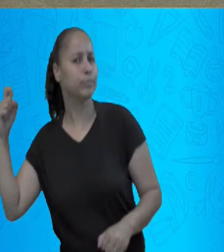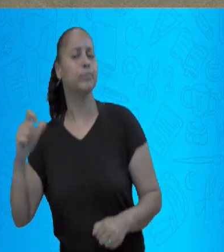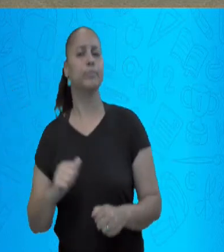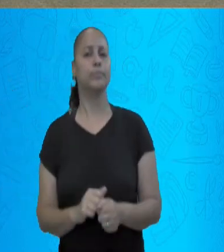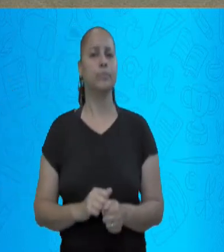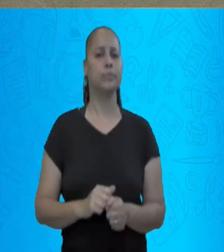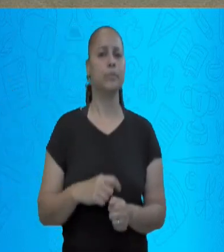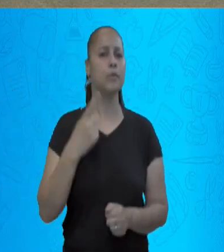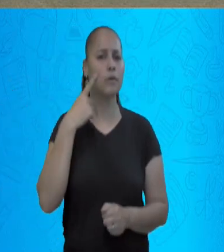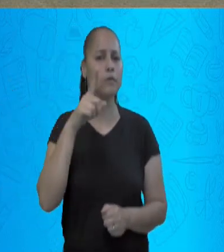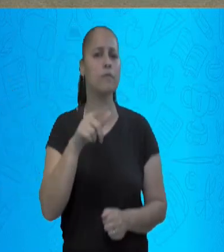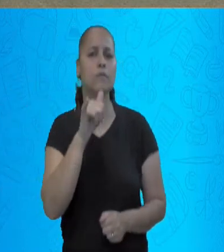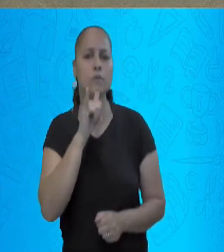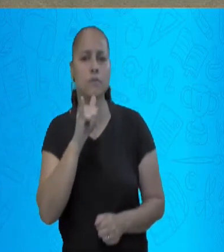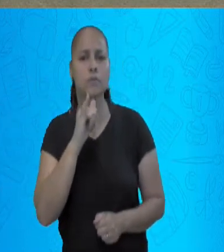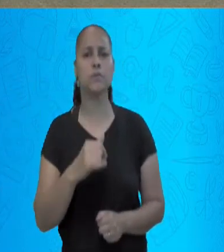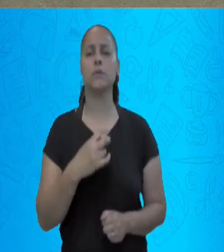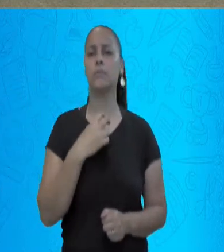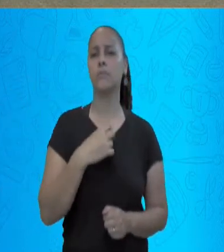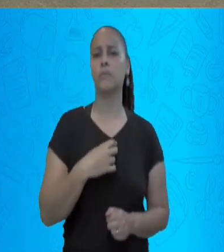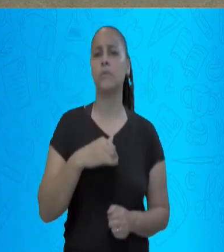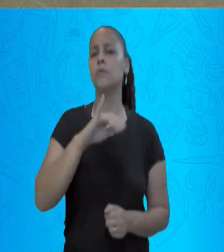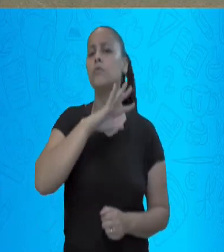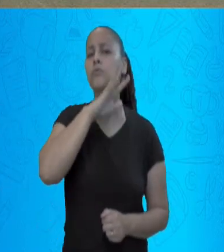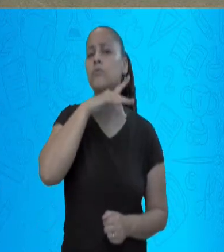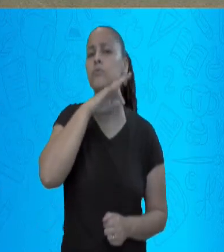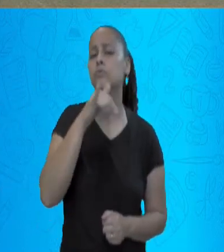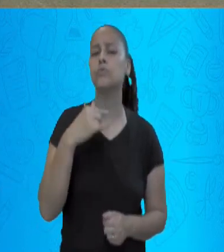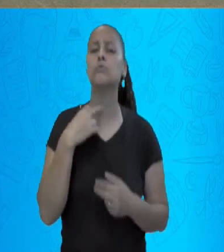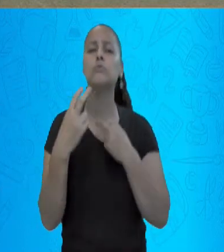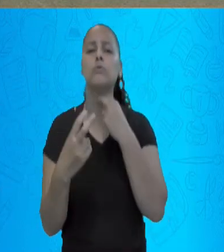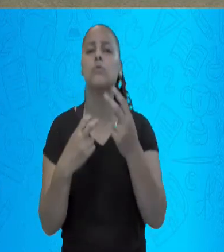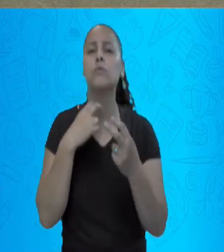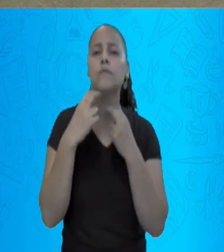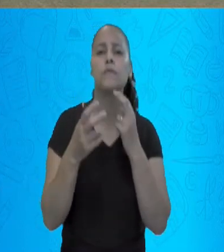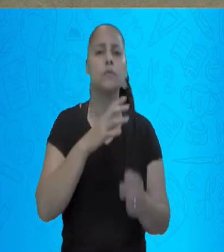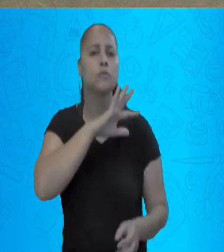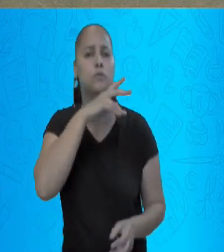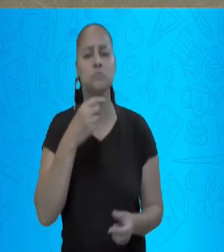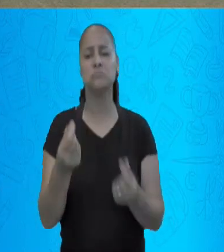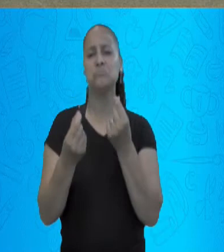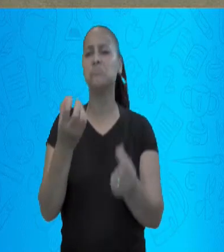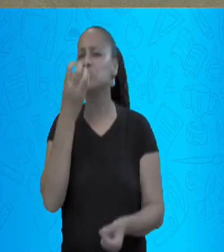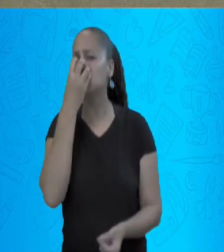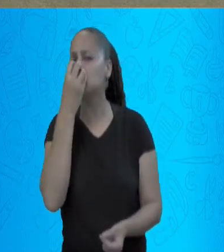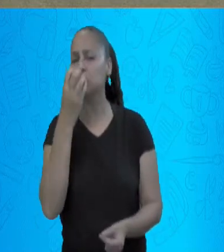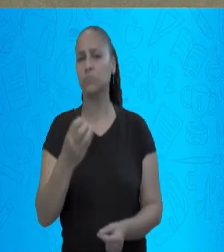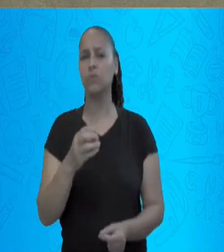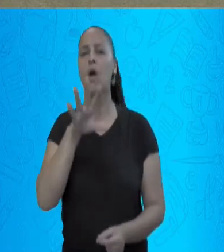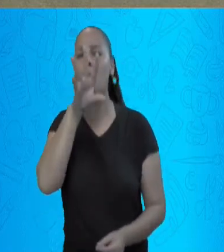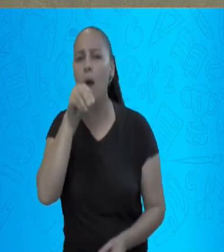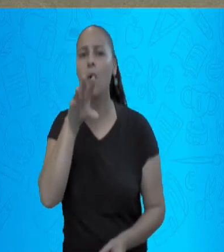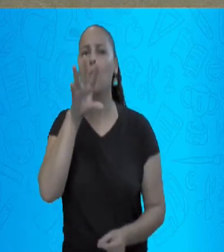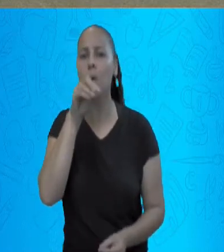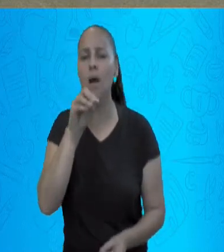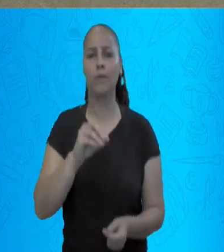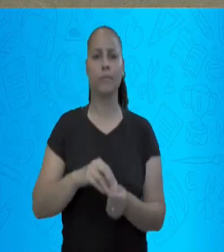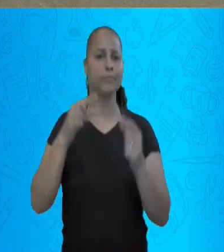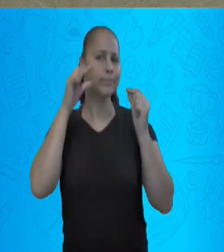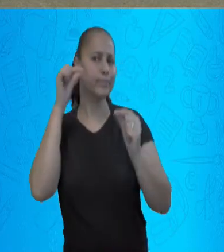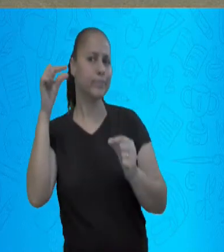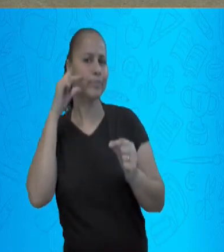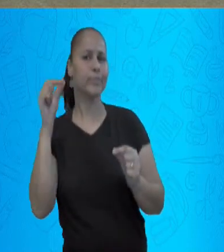Que são chamadas avós dos animais. Qual que é a voz do cachorro? É o latido dele. Do